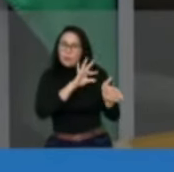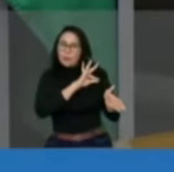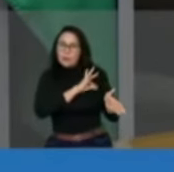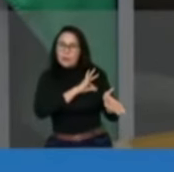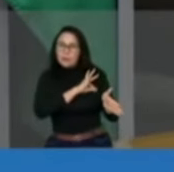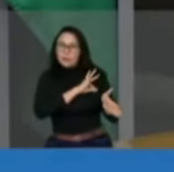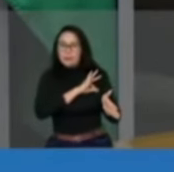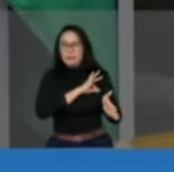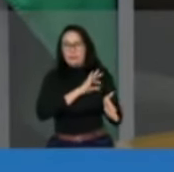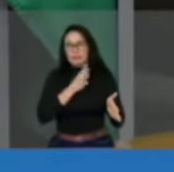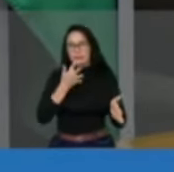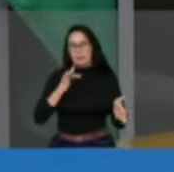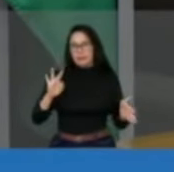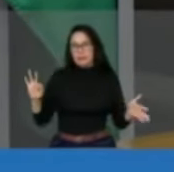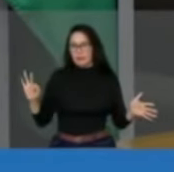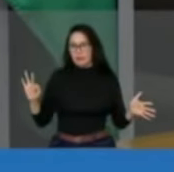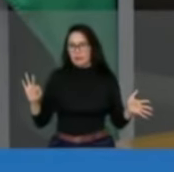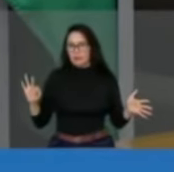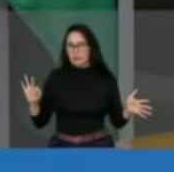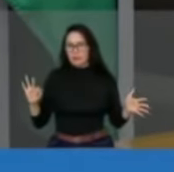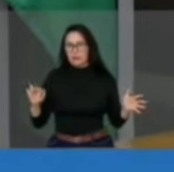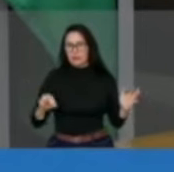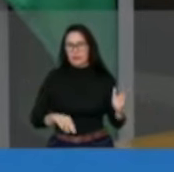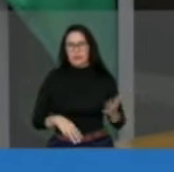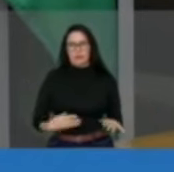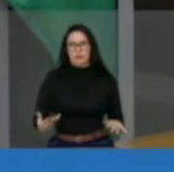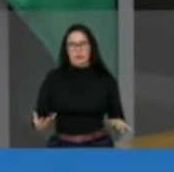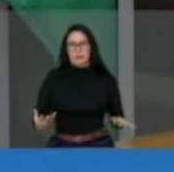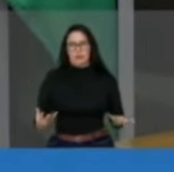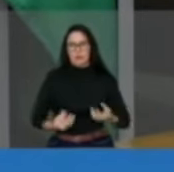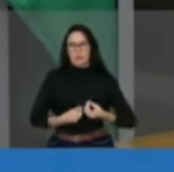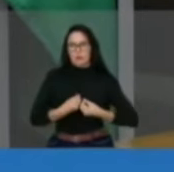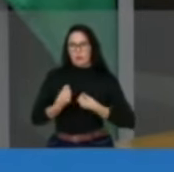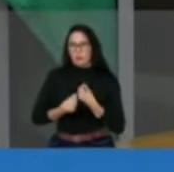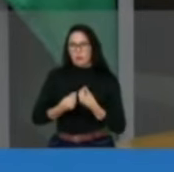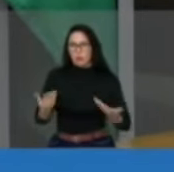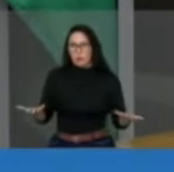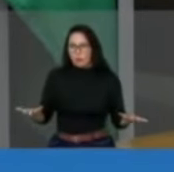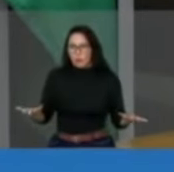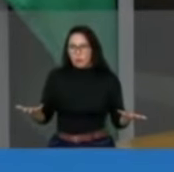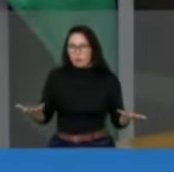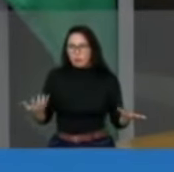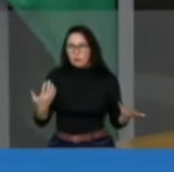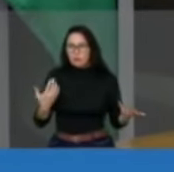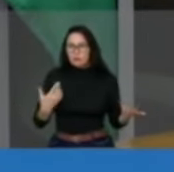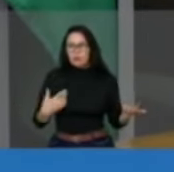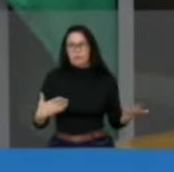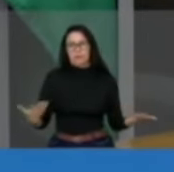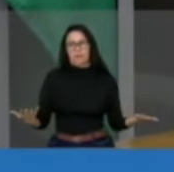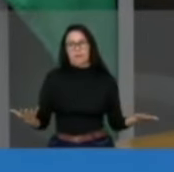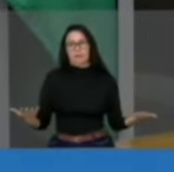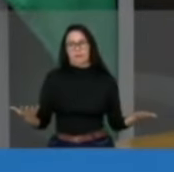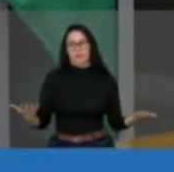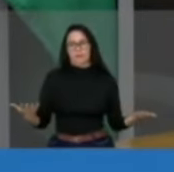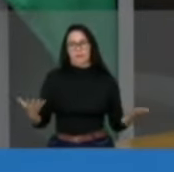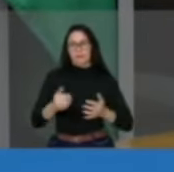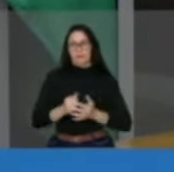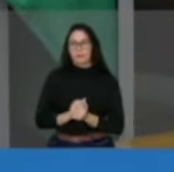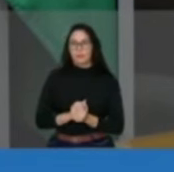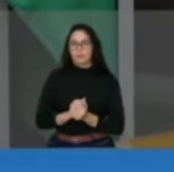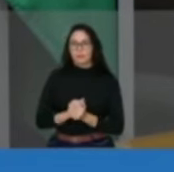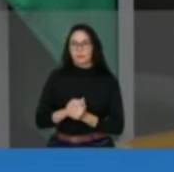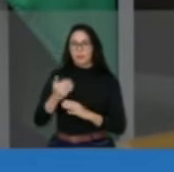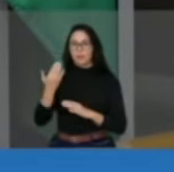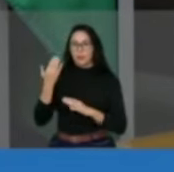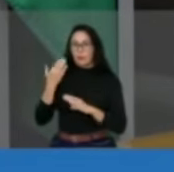Primeiro, método completamente heterodoxo, para não dizer ilegal. Uma caixa de entrada acessível